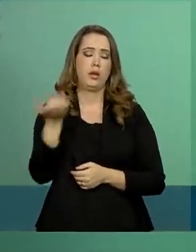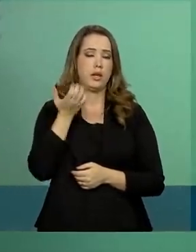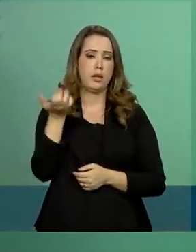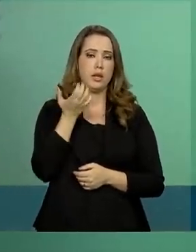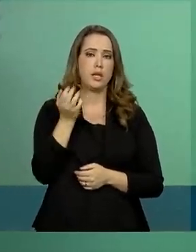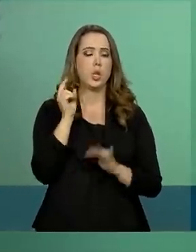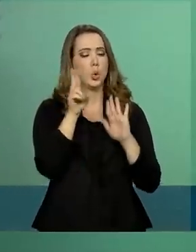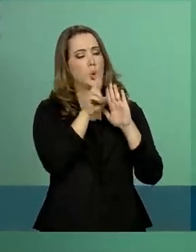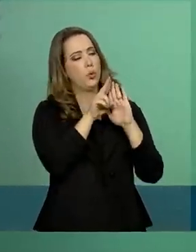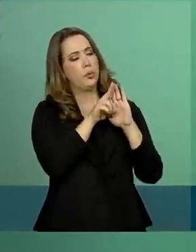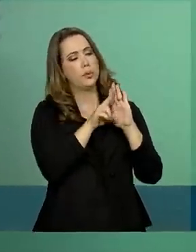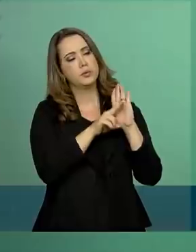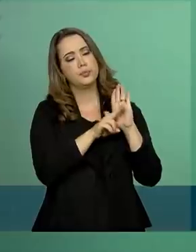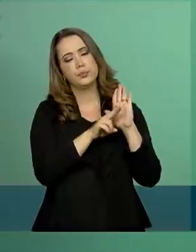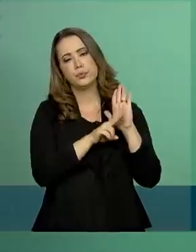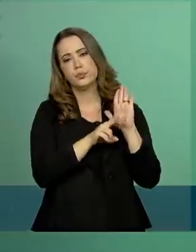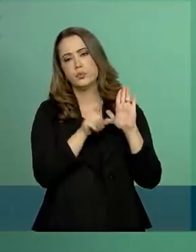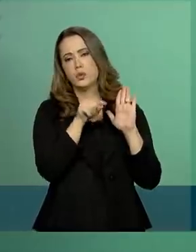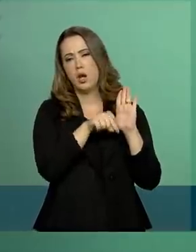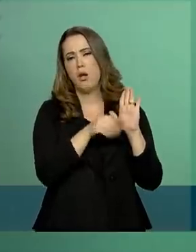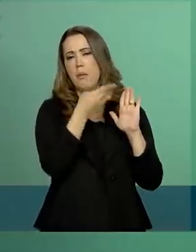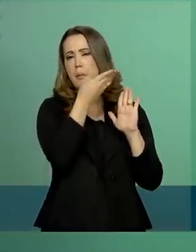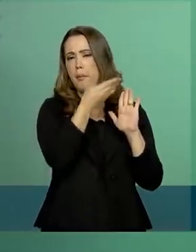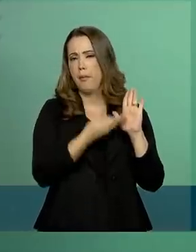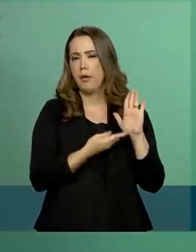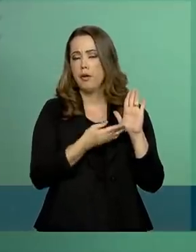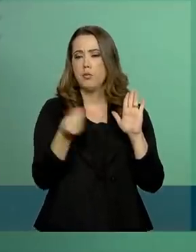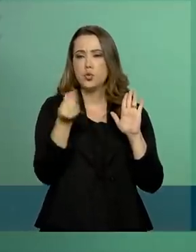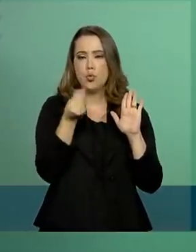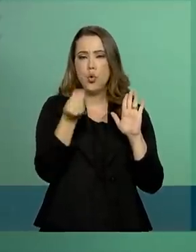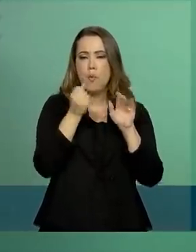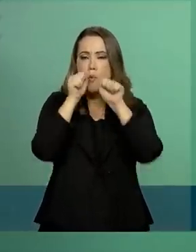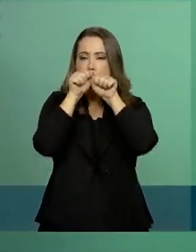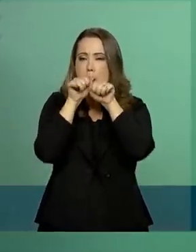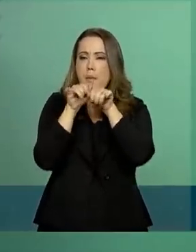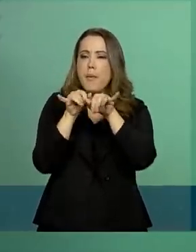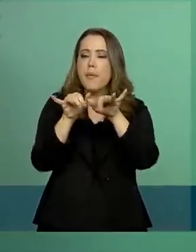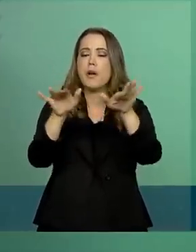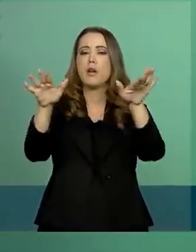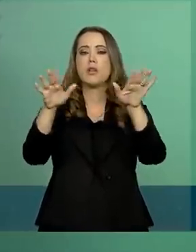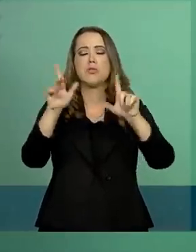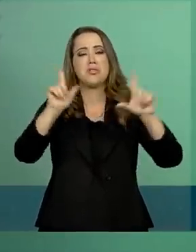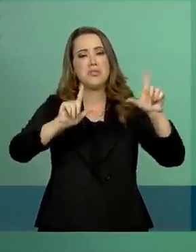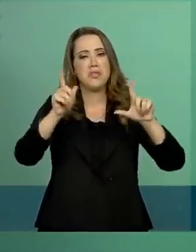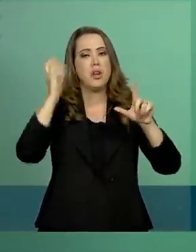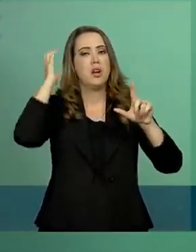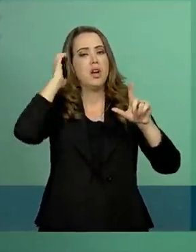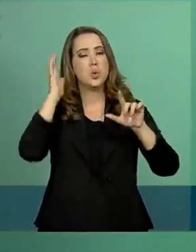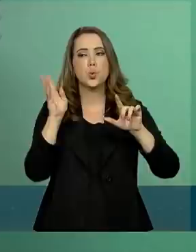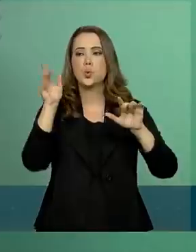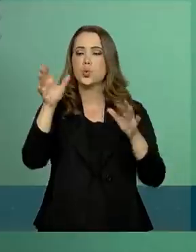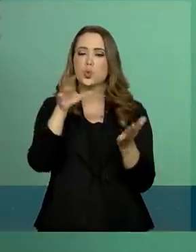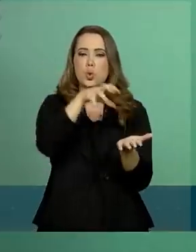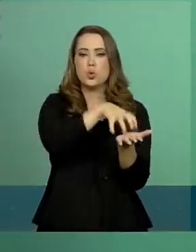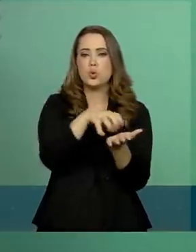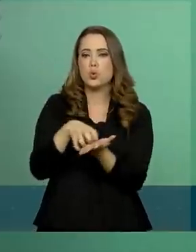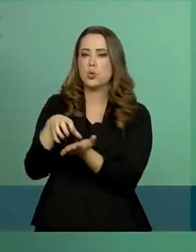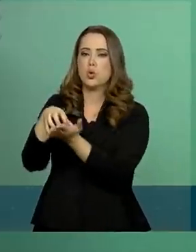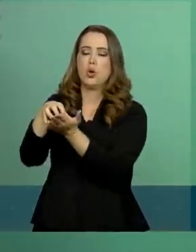diretrizes para a elaboração das propagandas de todos os órgãos de governo de todos os ministérios.